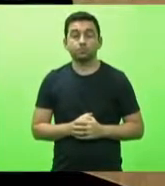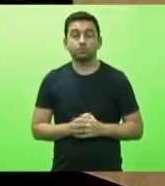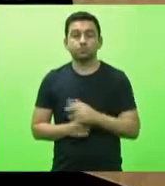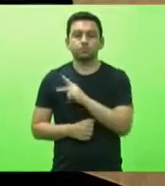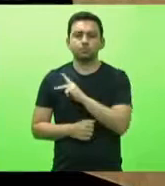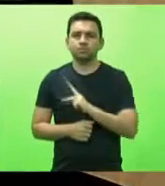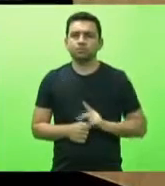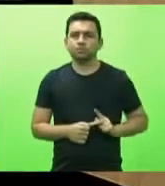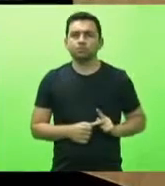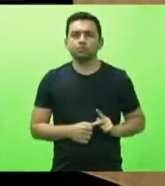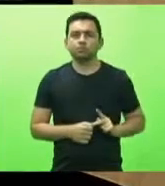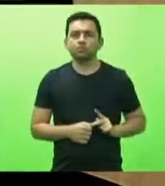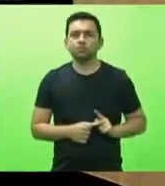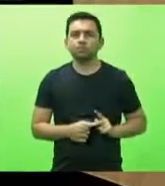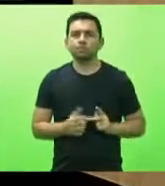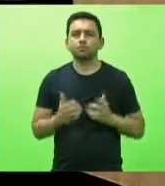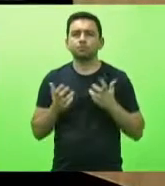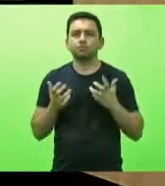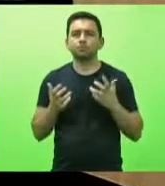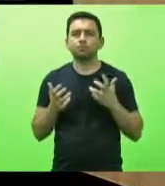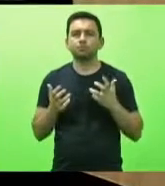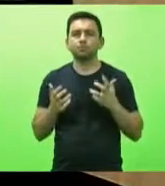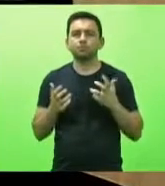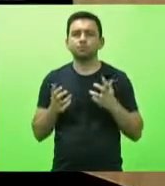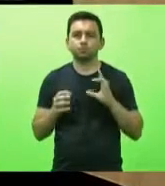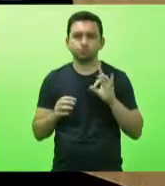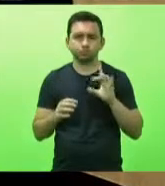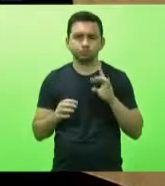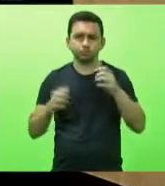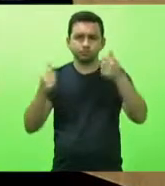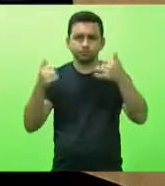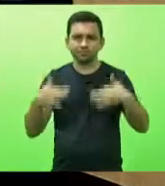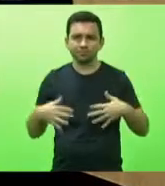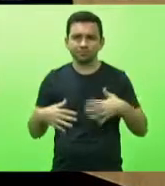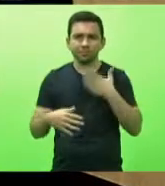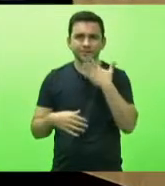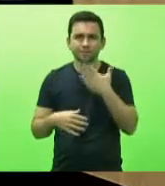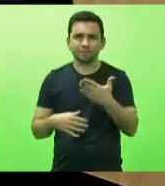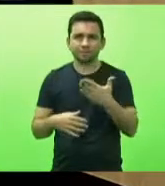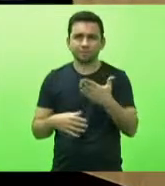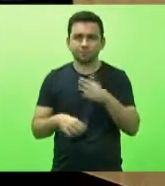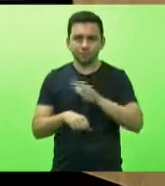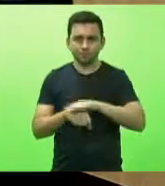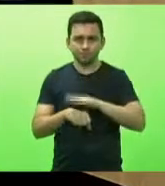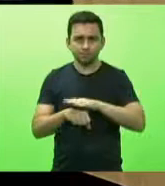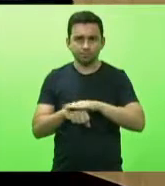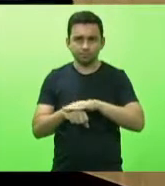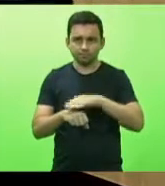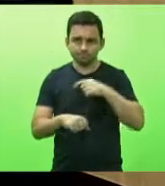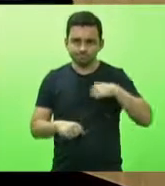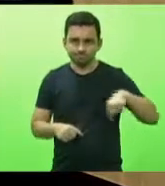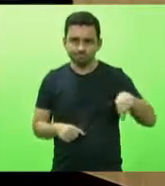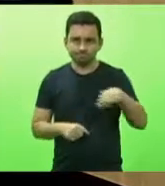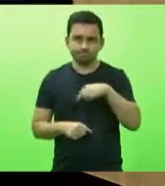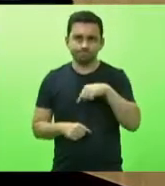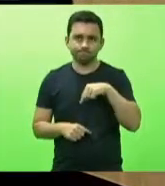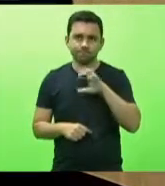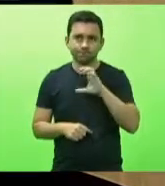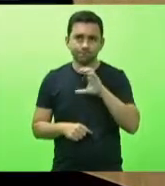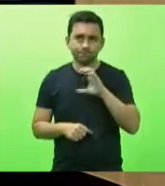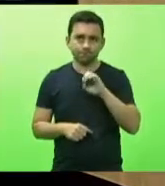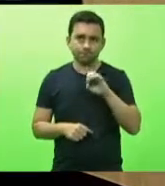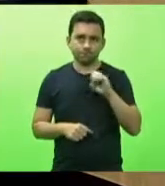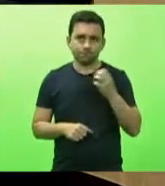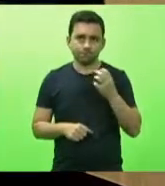gostaria de fazer uma menção em relação ao requerimento de nossa autoria. Requerimento 0062